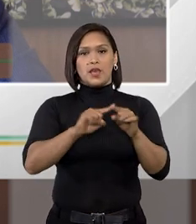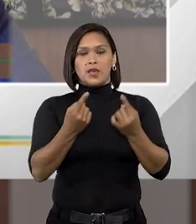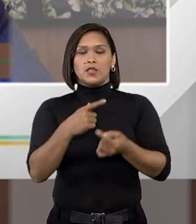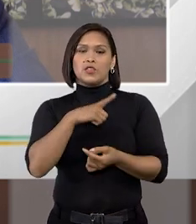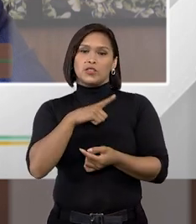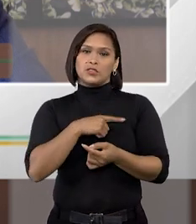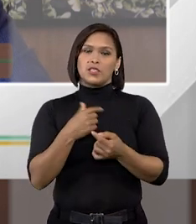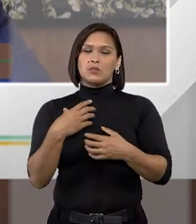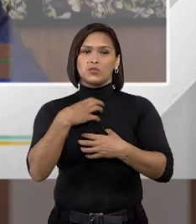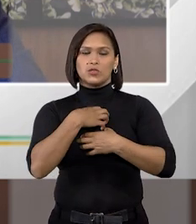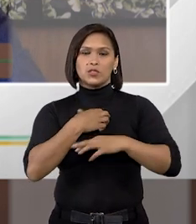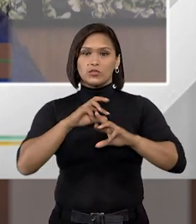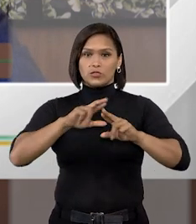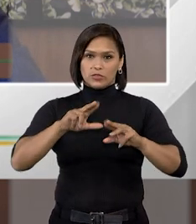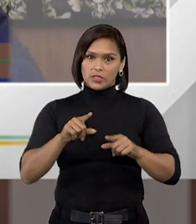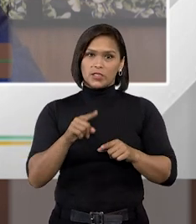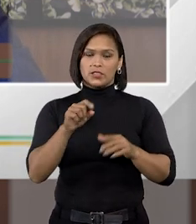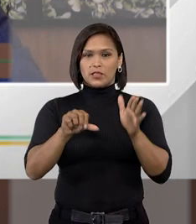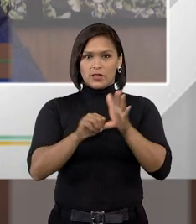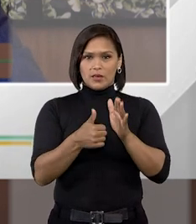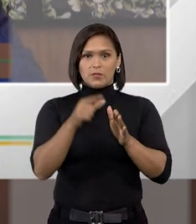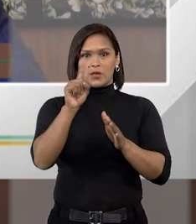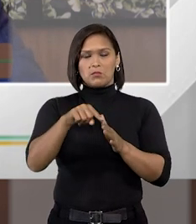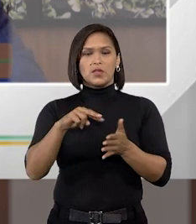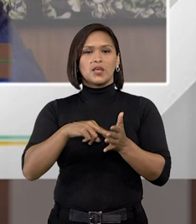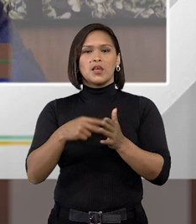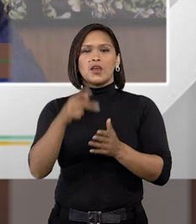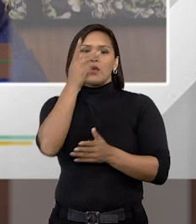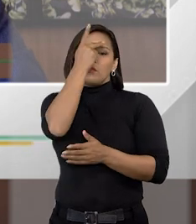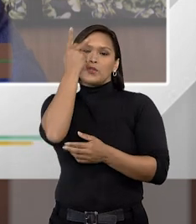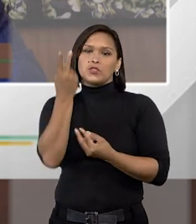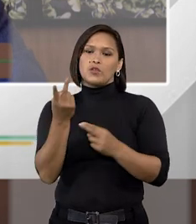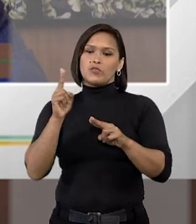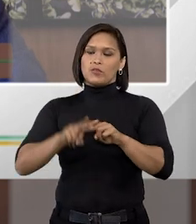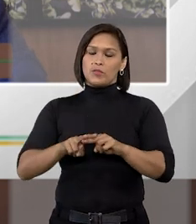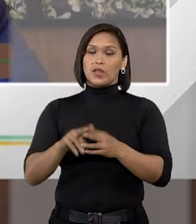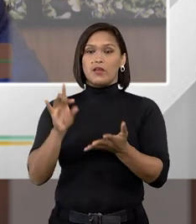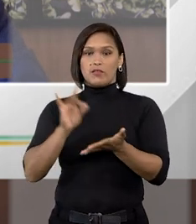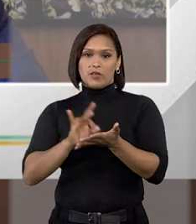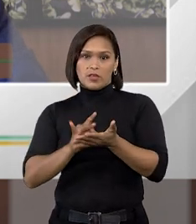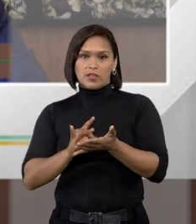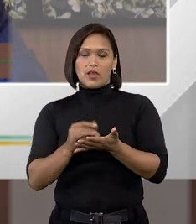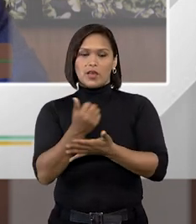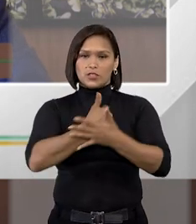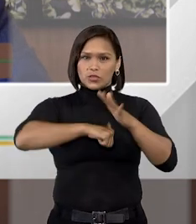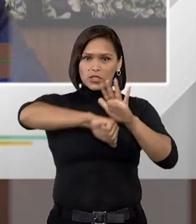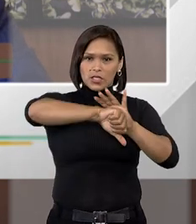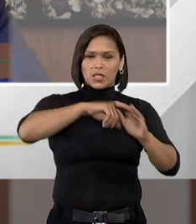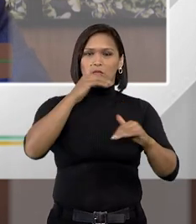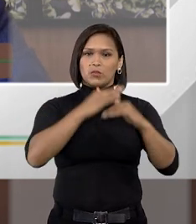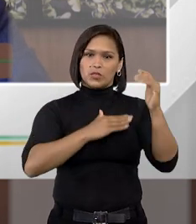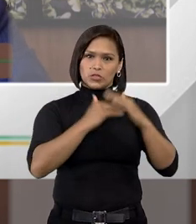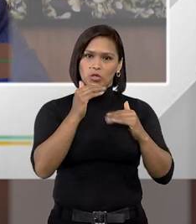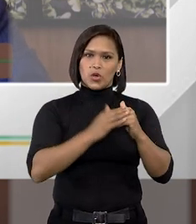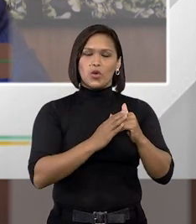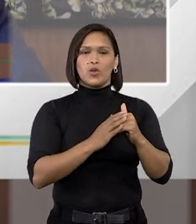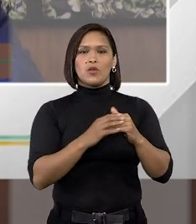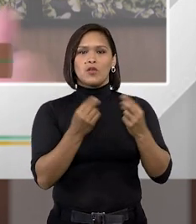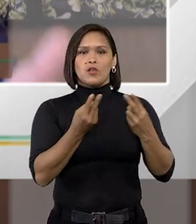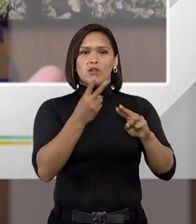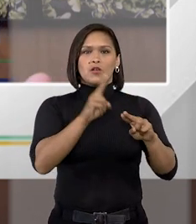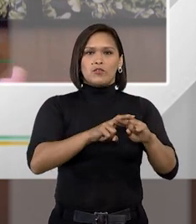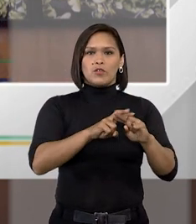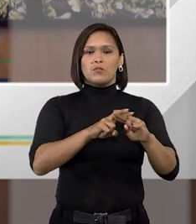temos situações distintas aqui a primeira é a a pessoa foi presa ela realmente fez algo foi presa em uma